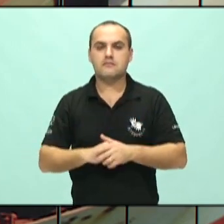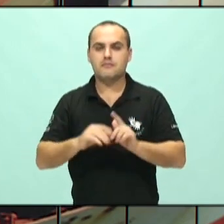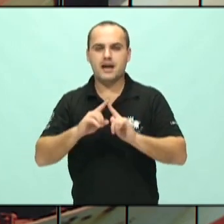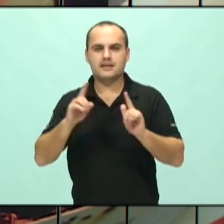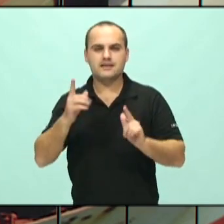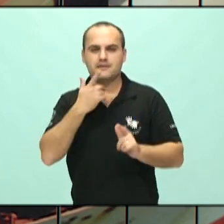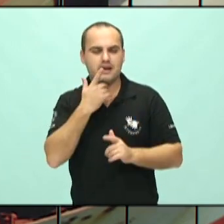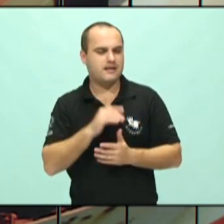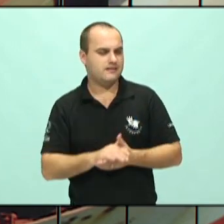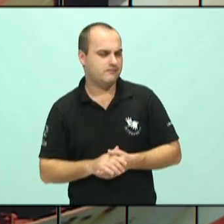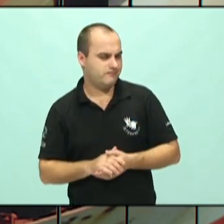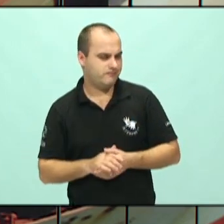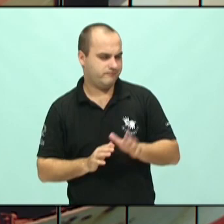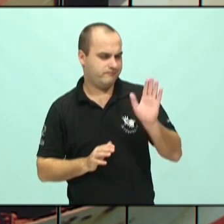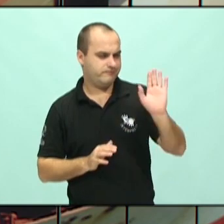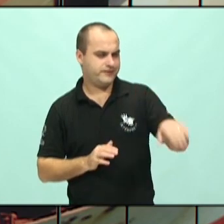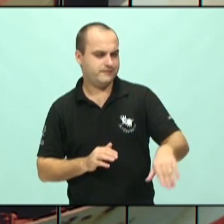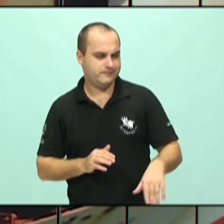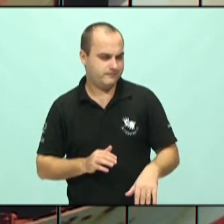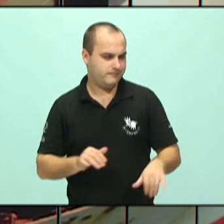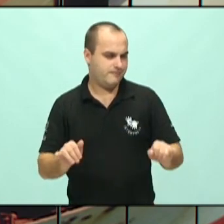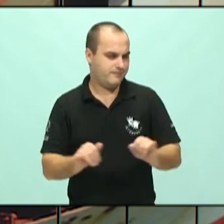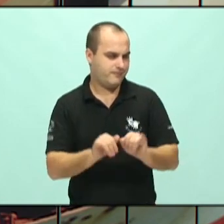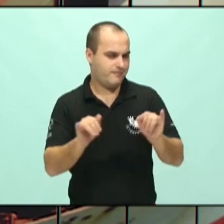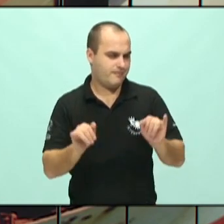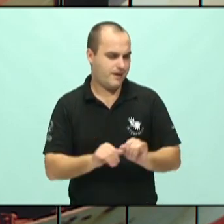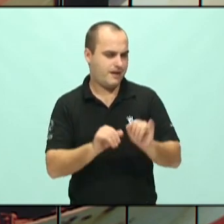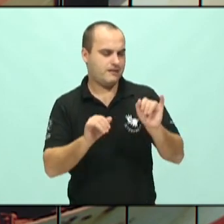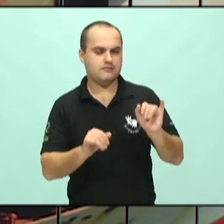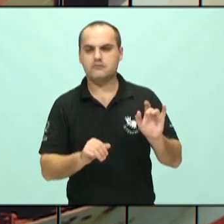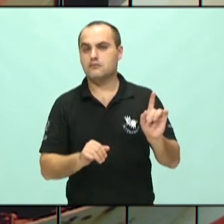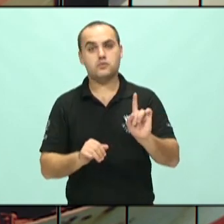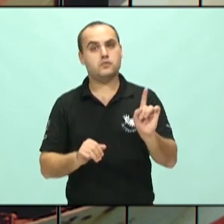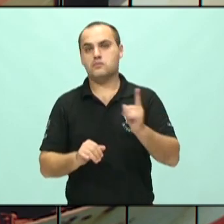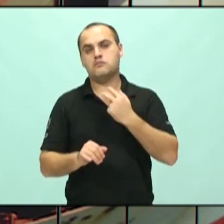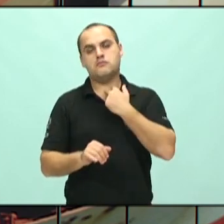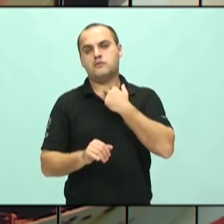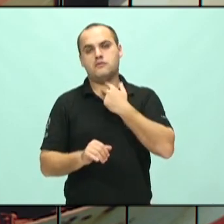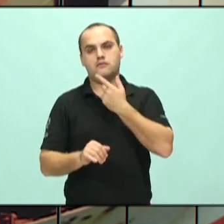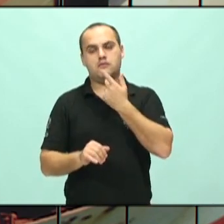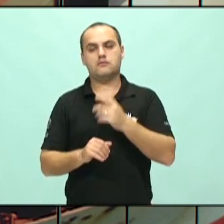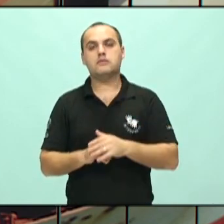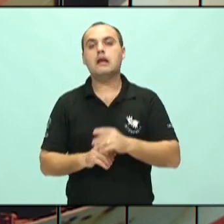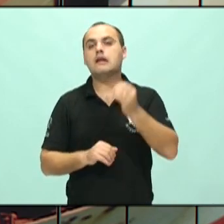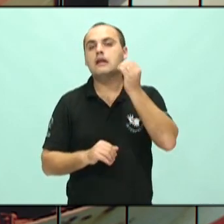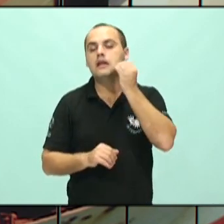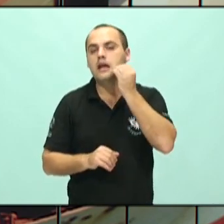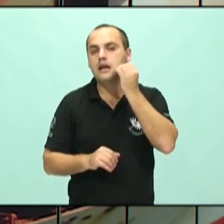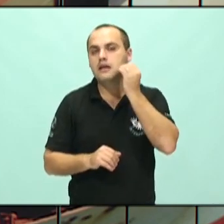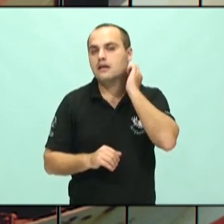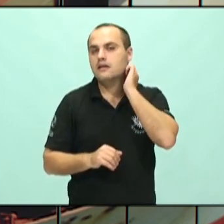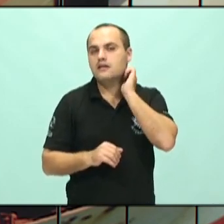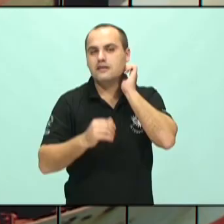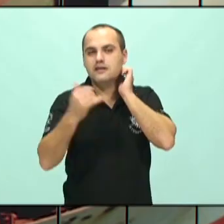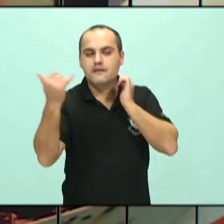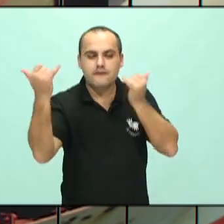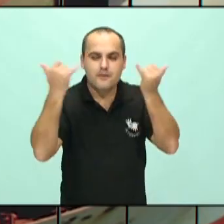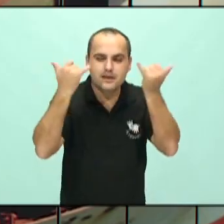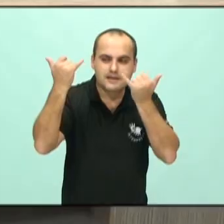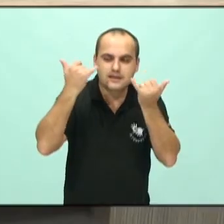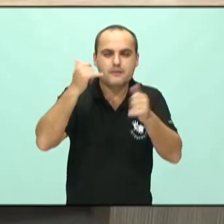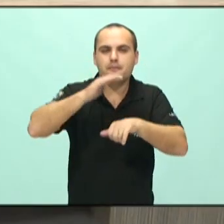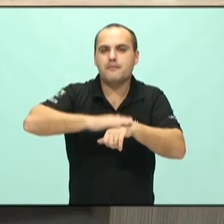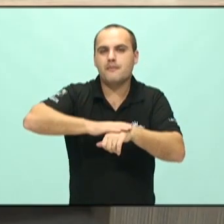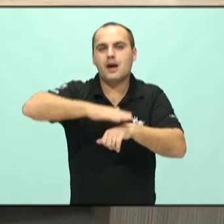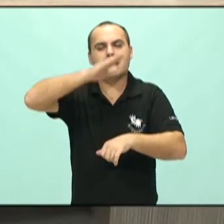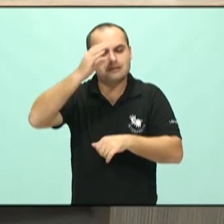nunca diminua. Tente buscar conhecimento sobre o assunto, conhecimento liberto, conhecimento quebra os teus preconceitos e sobre